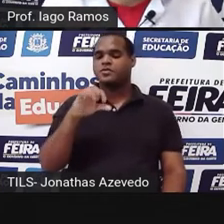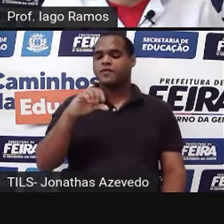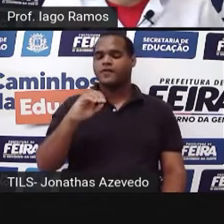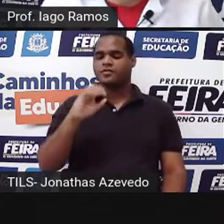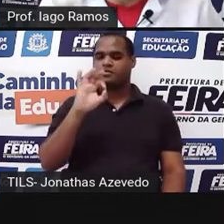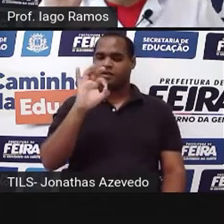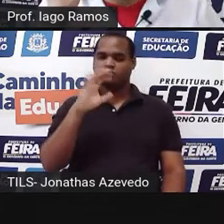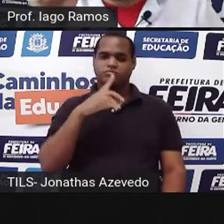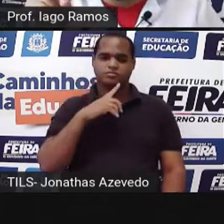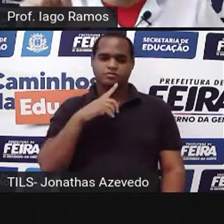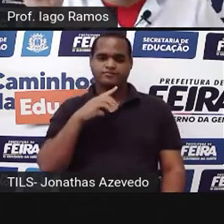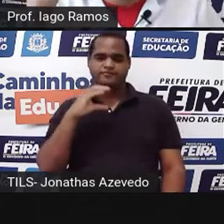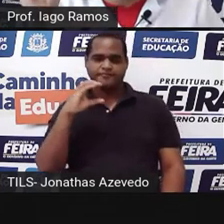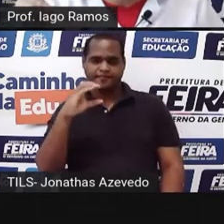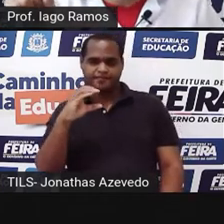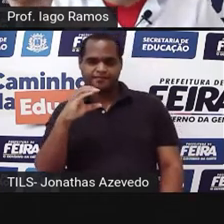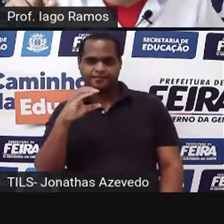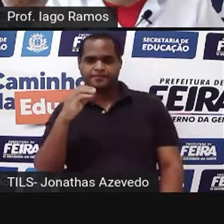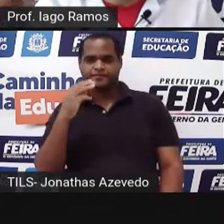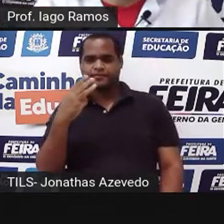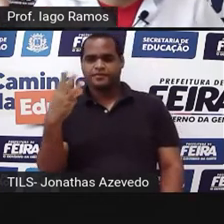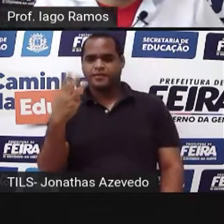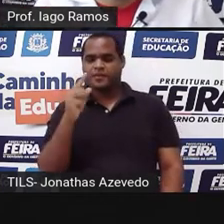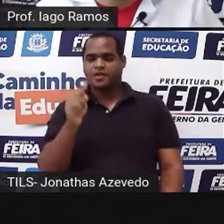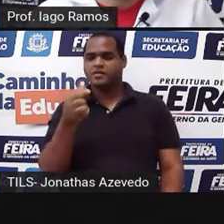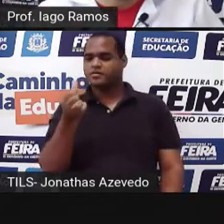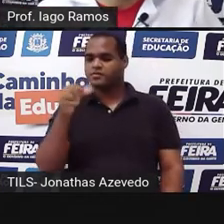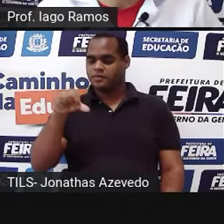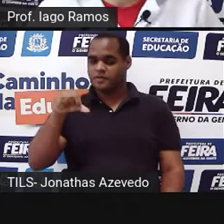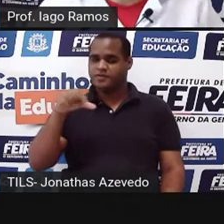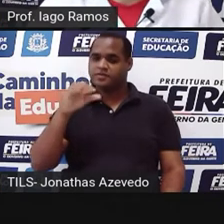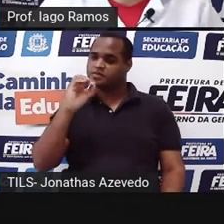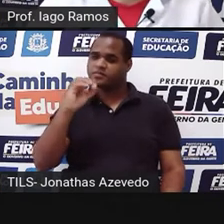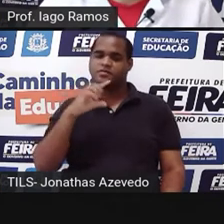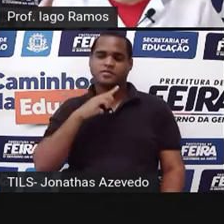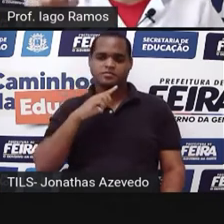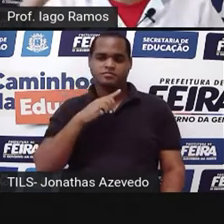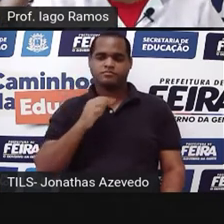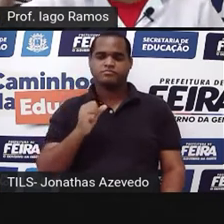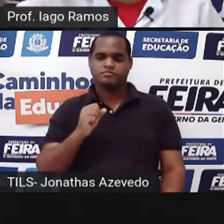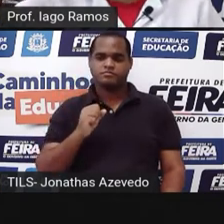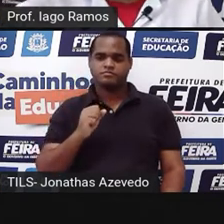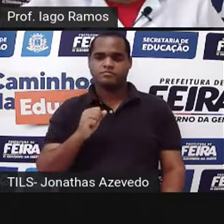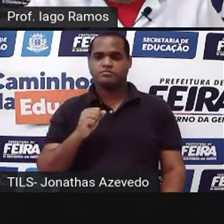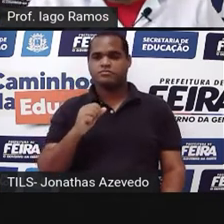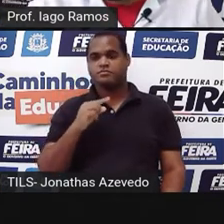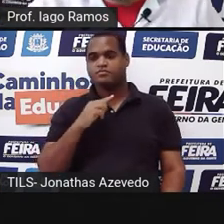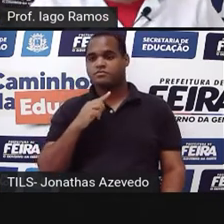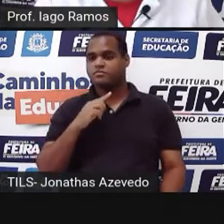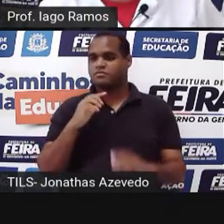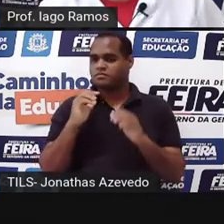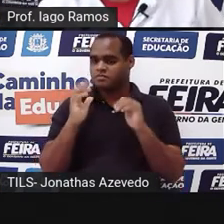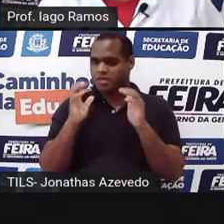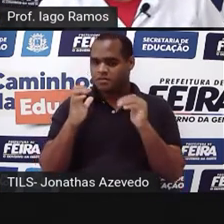graus. No C, 33,69 graus. No triângulo maior,